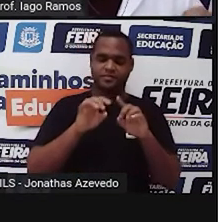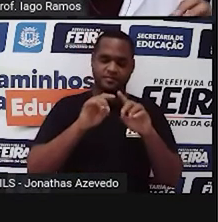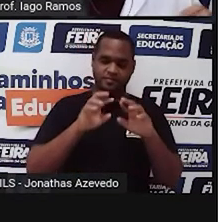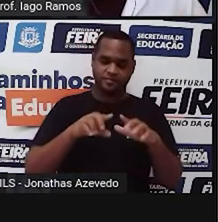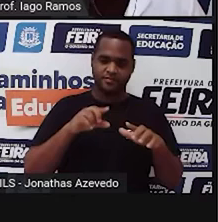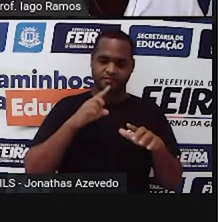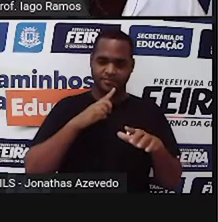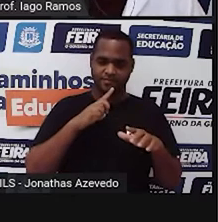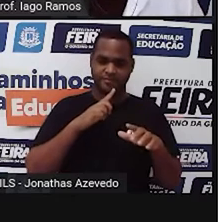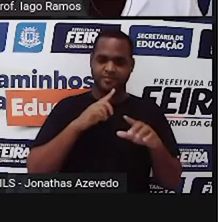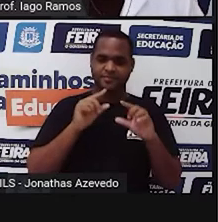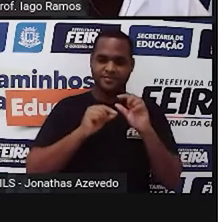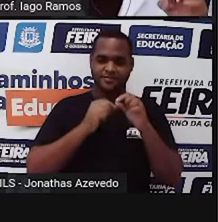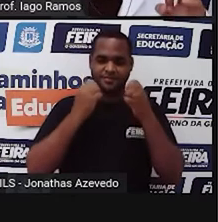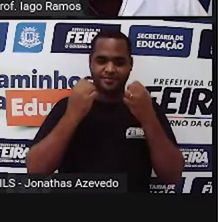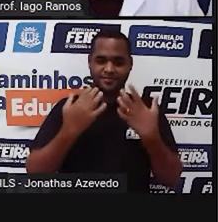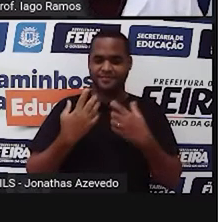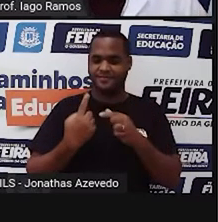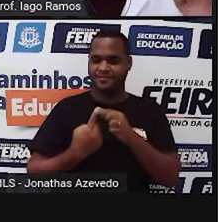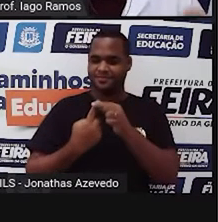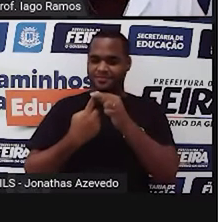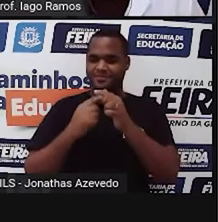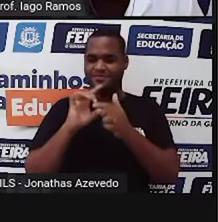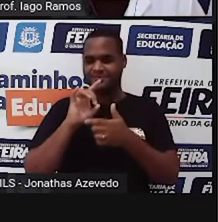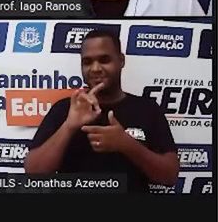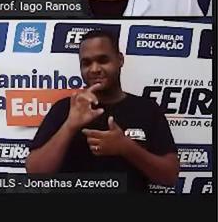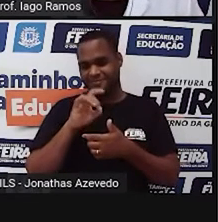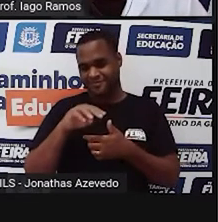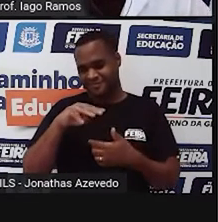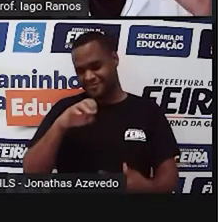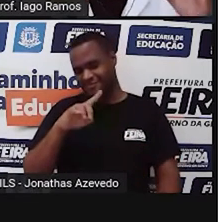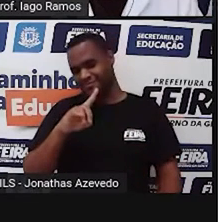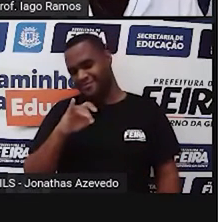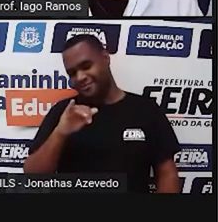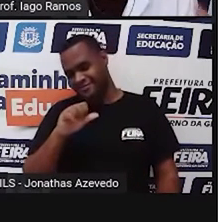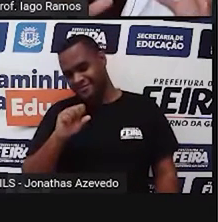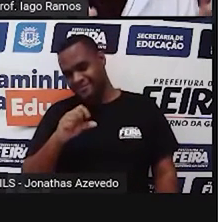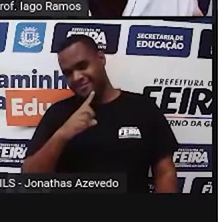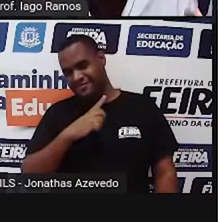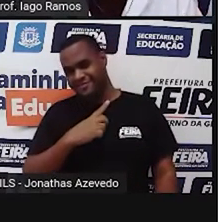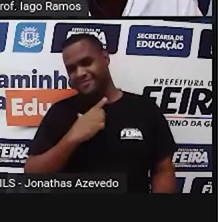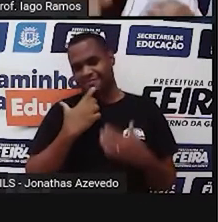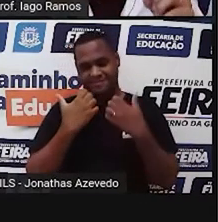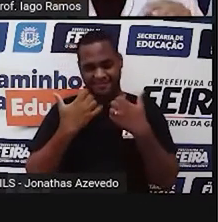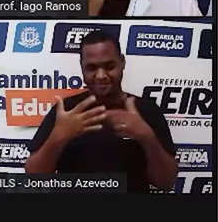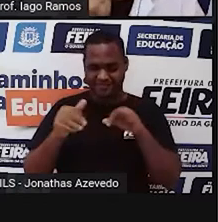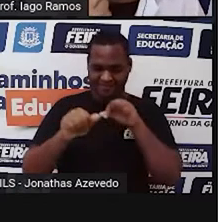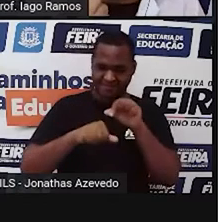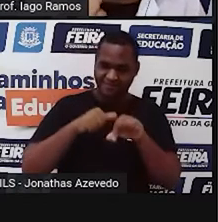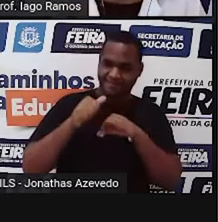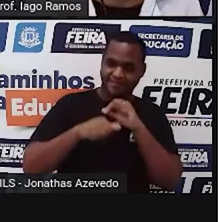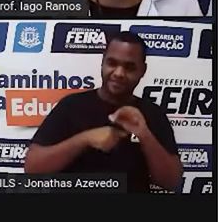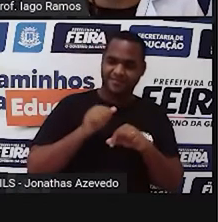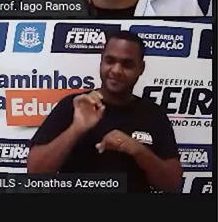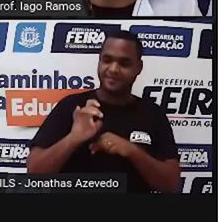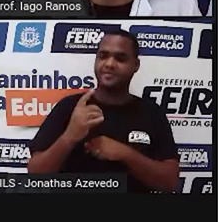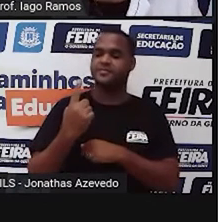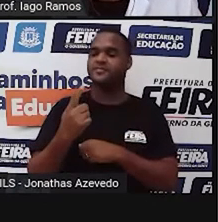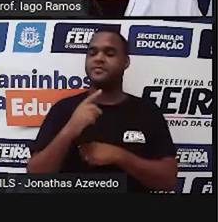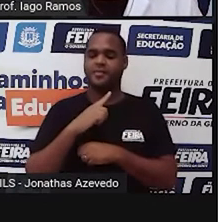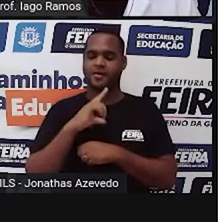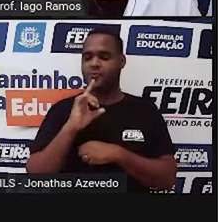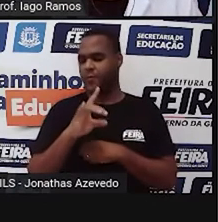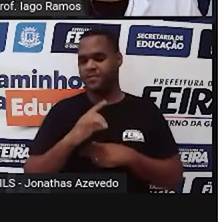entre unidades de medida, e a gente vai focar na transformação de um tipo de unidade só